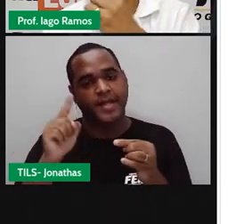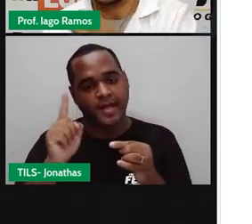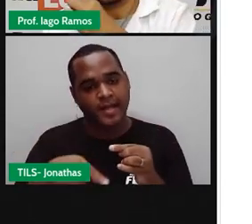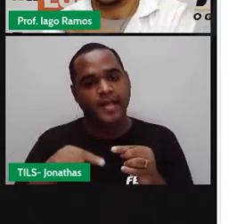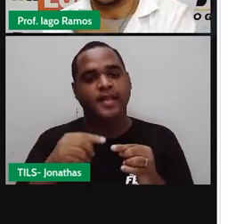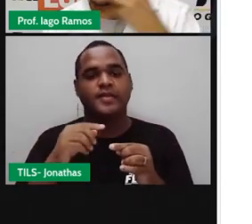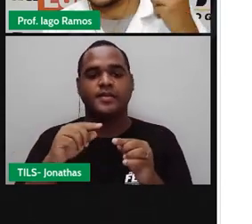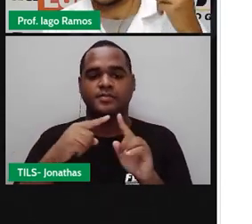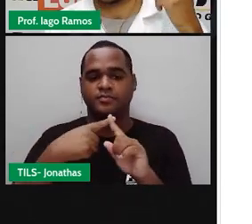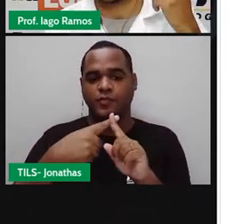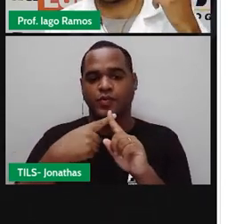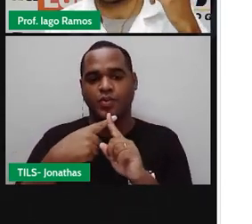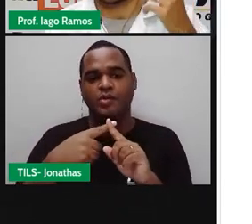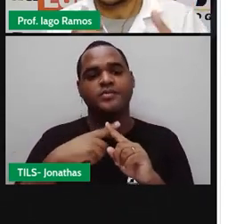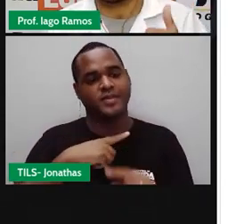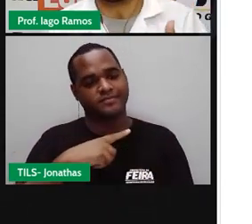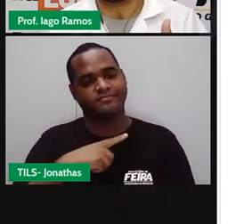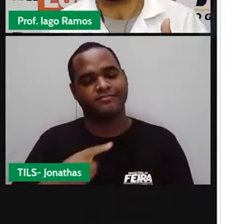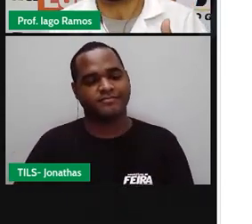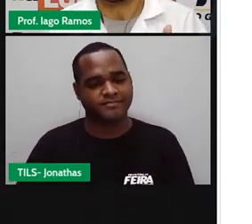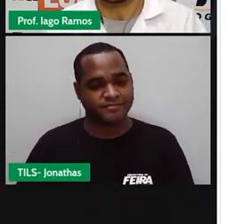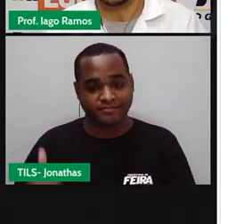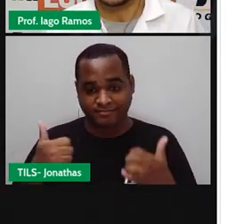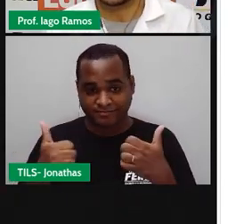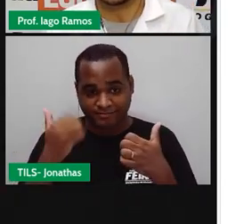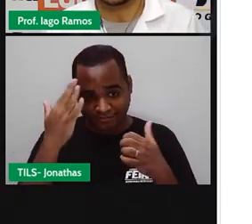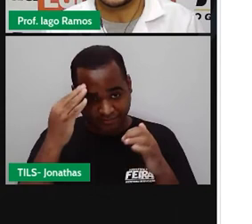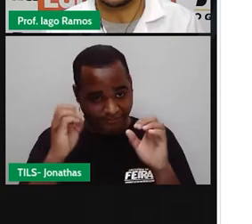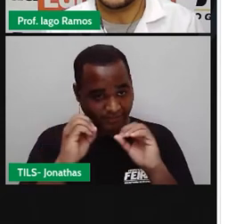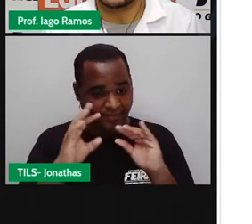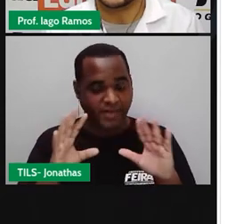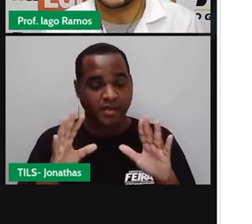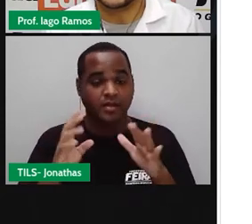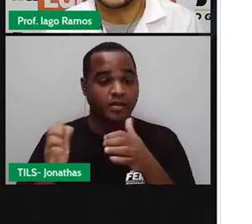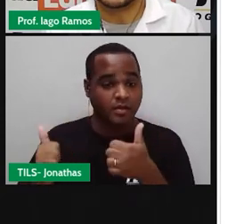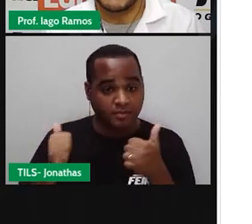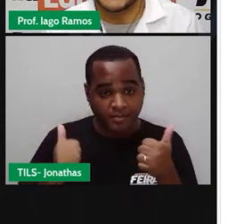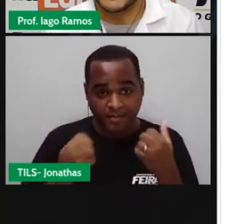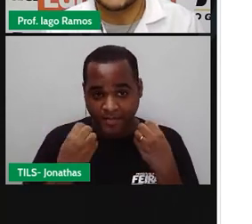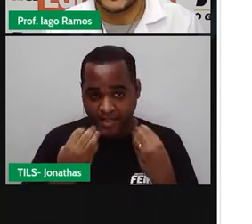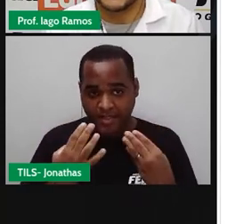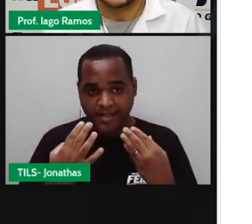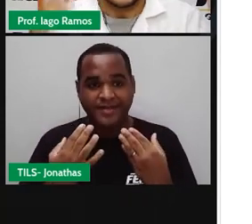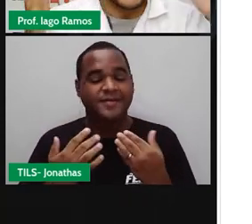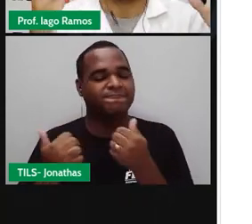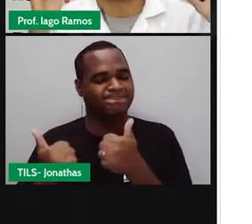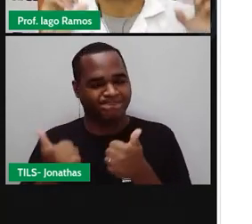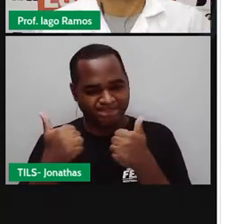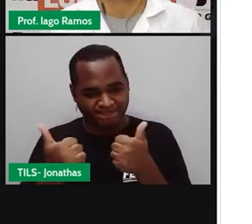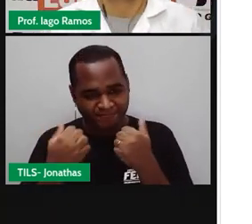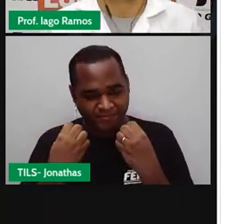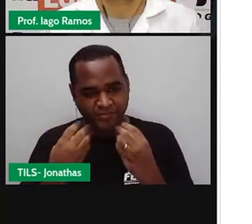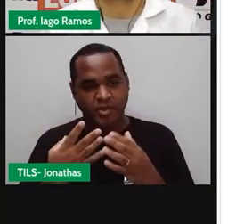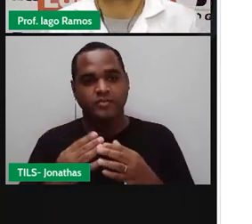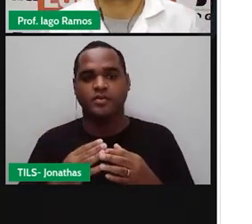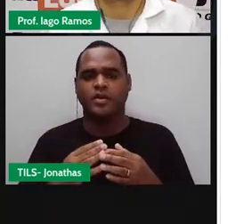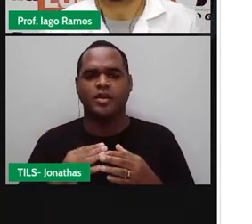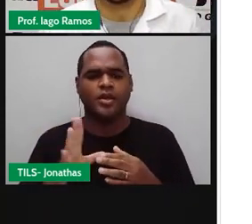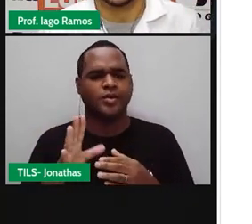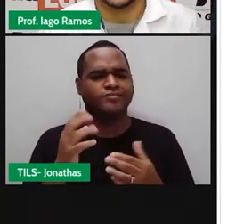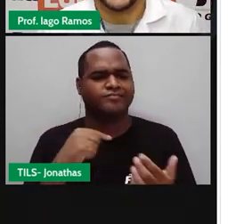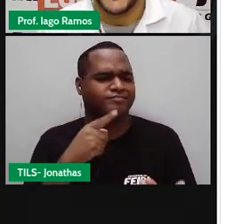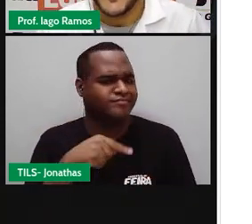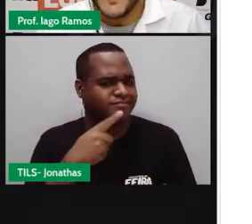positivos. Tá bom? Beleza? Tranquilo? Massa? Eu ainda não estou satisfeito.